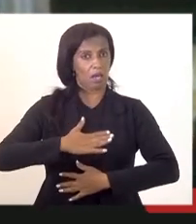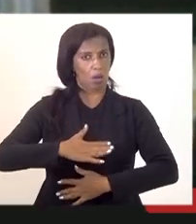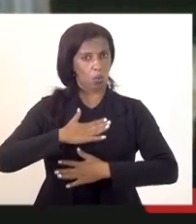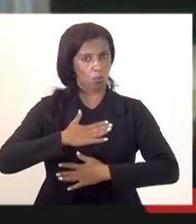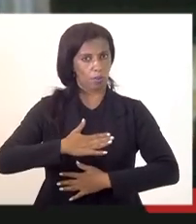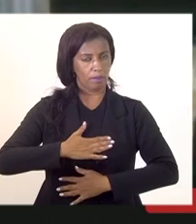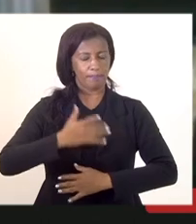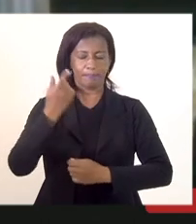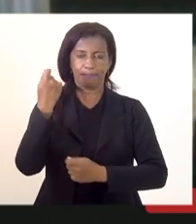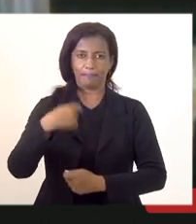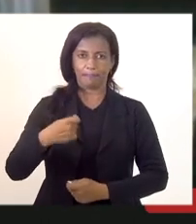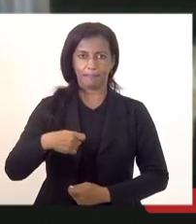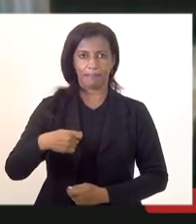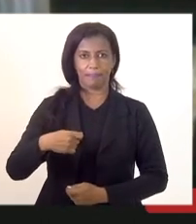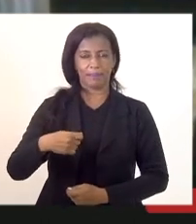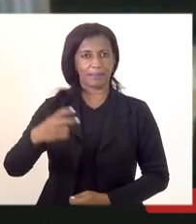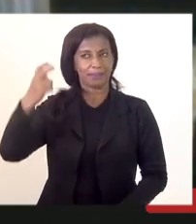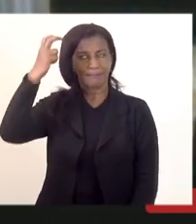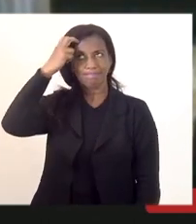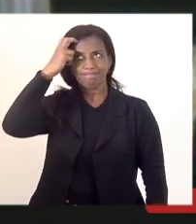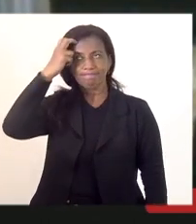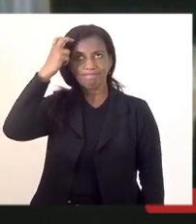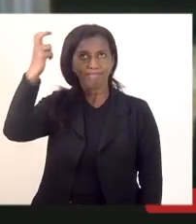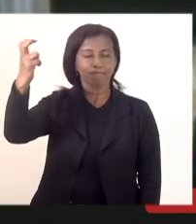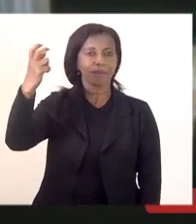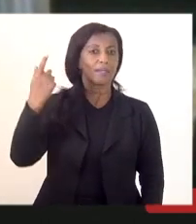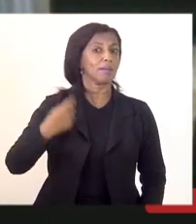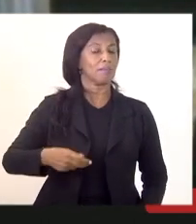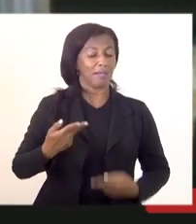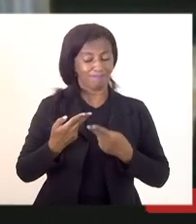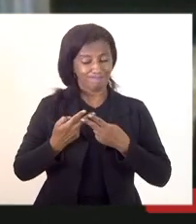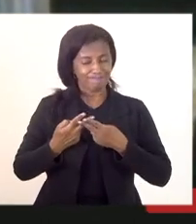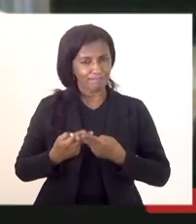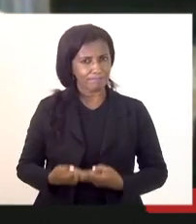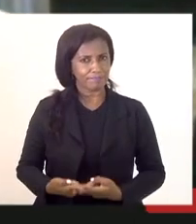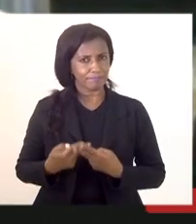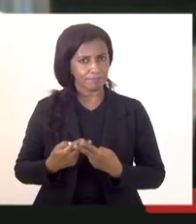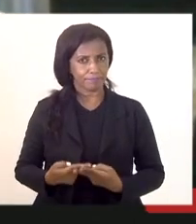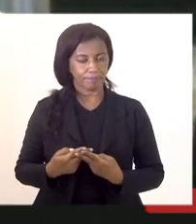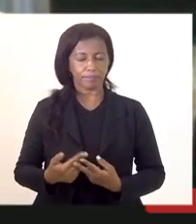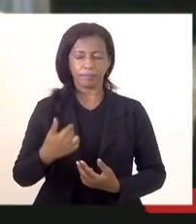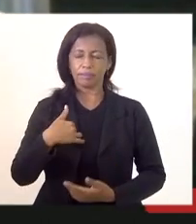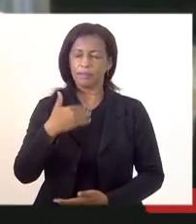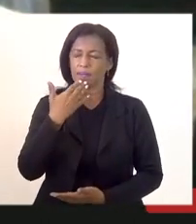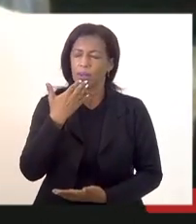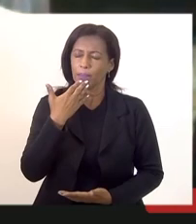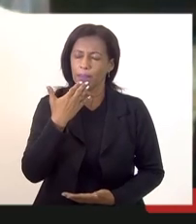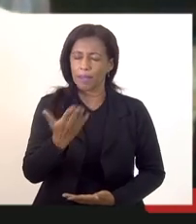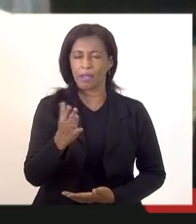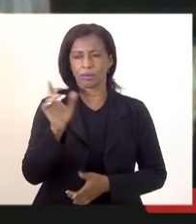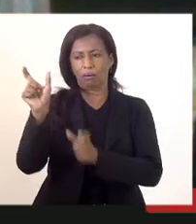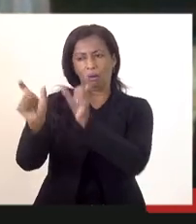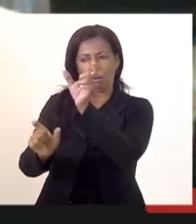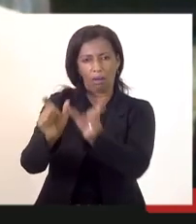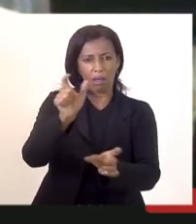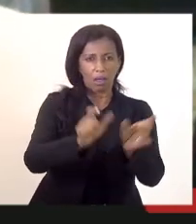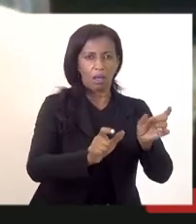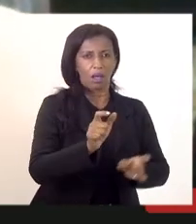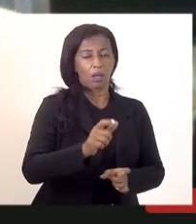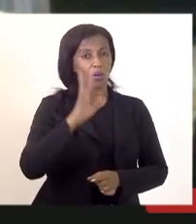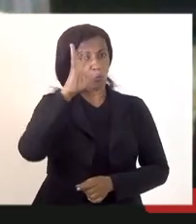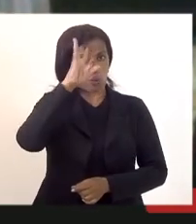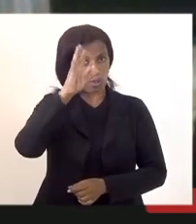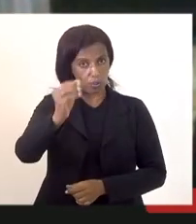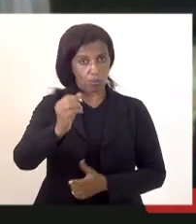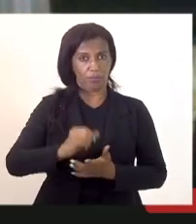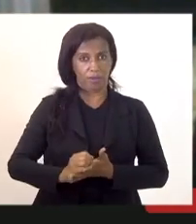muita paciência eu peço eu peço encarecidamente aos candidatos paciência eu estou buscando resolver isso